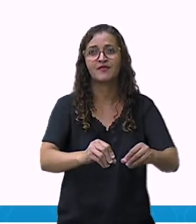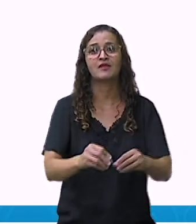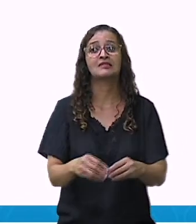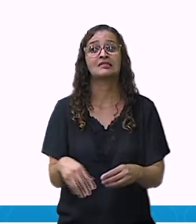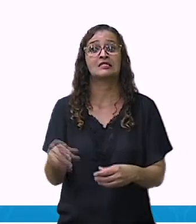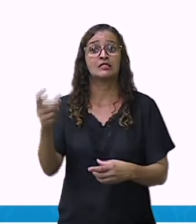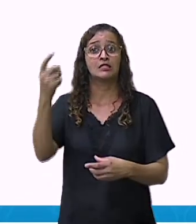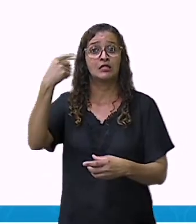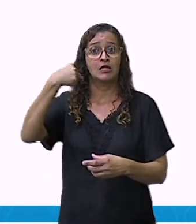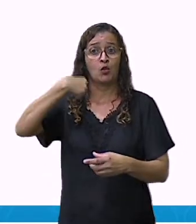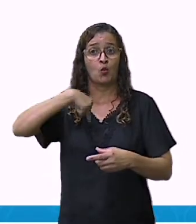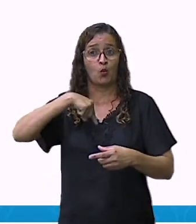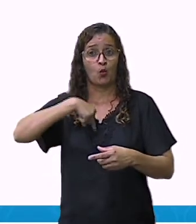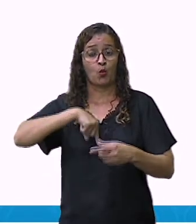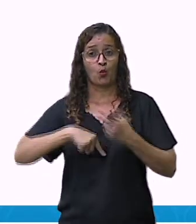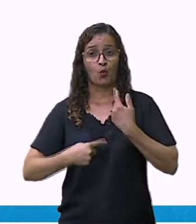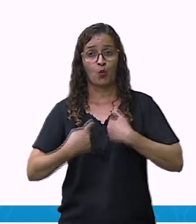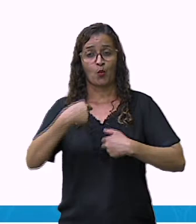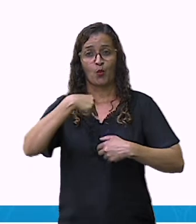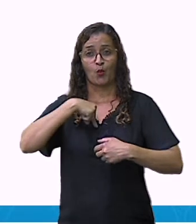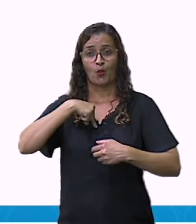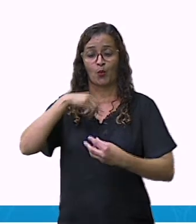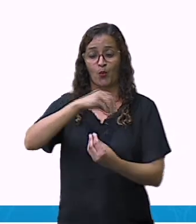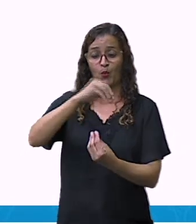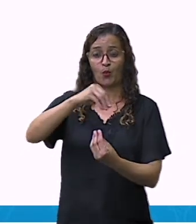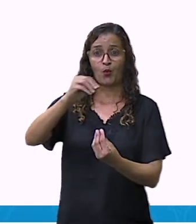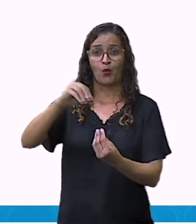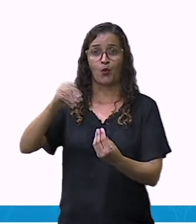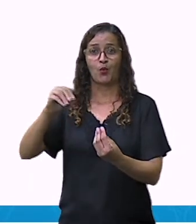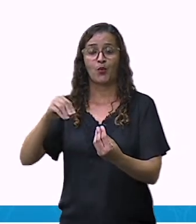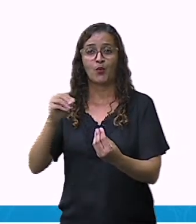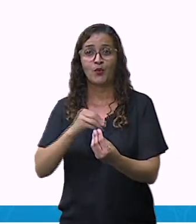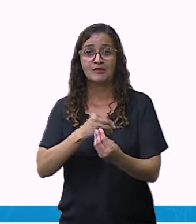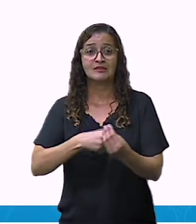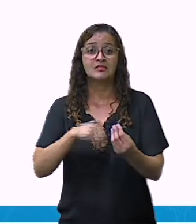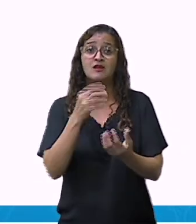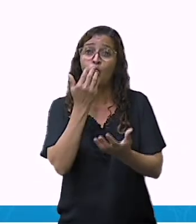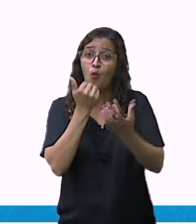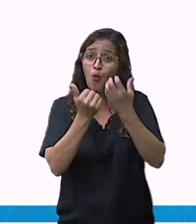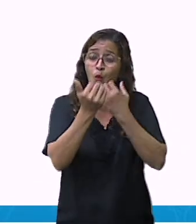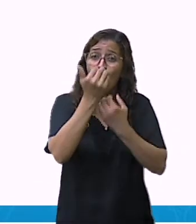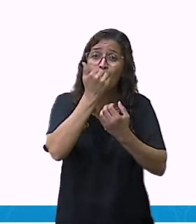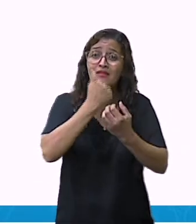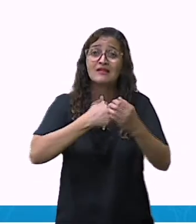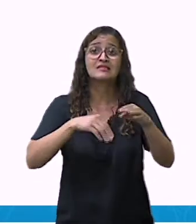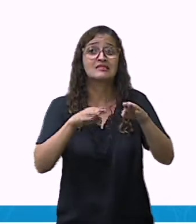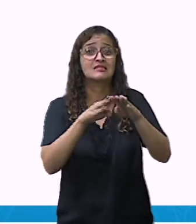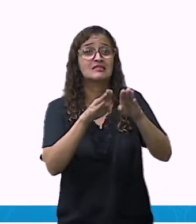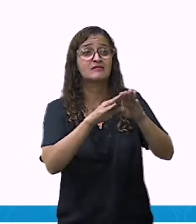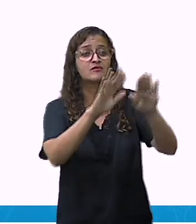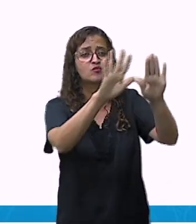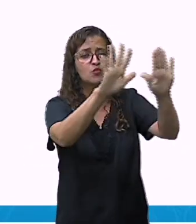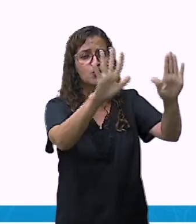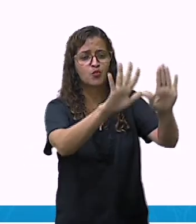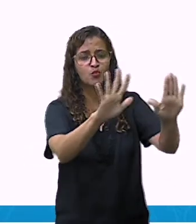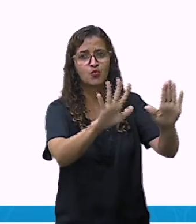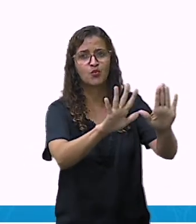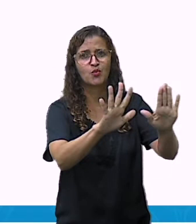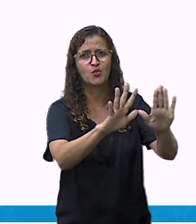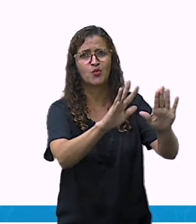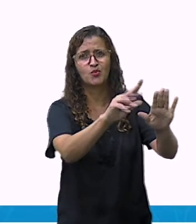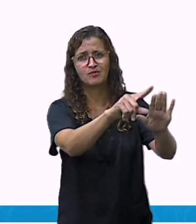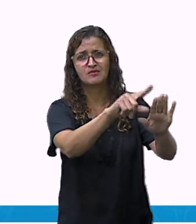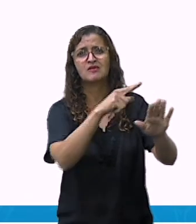vivos, nos alimentos, em paredes e muros mofados. Você poderia me